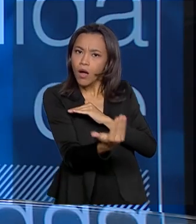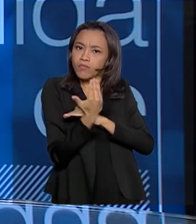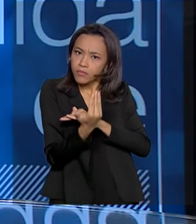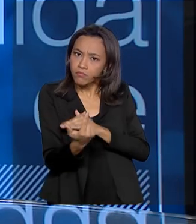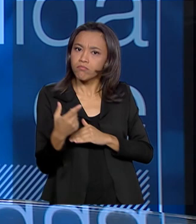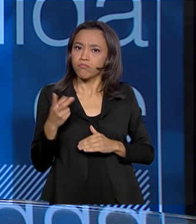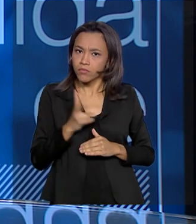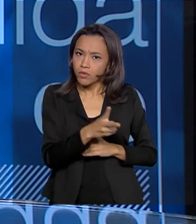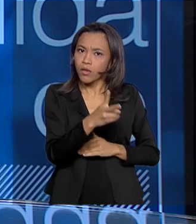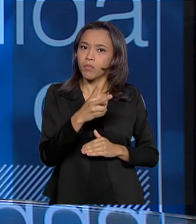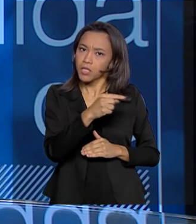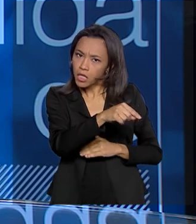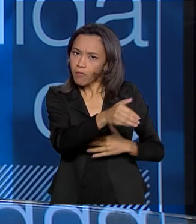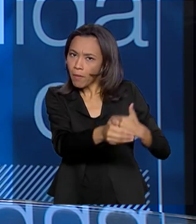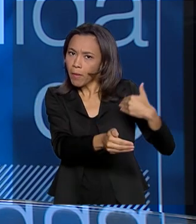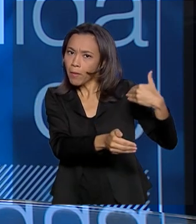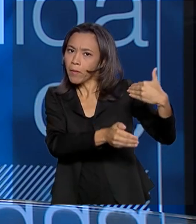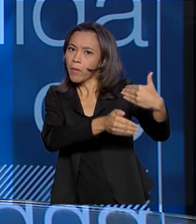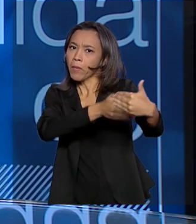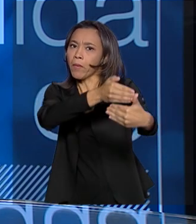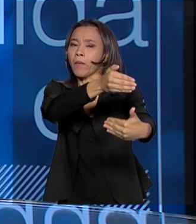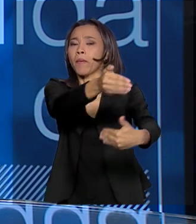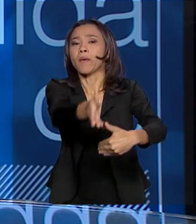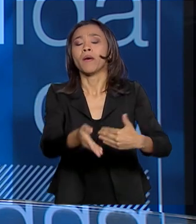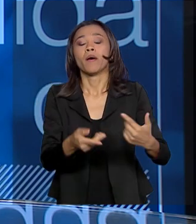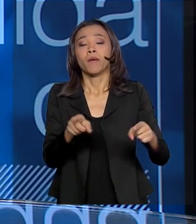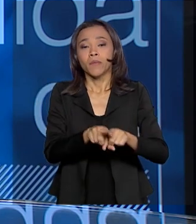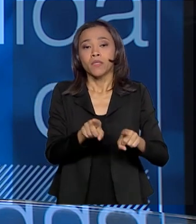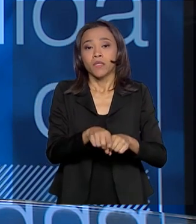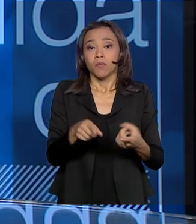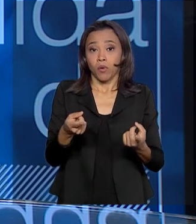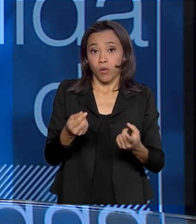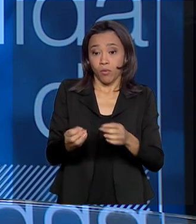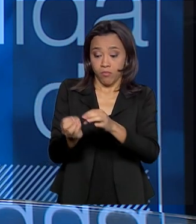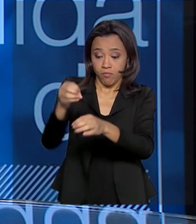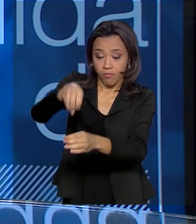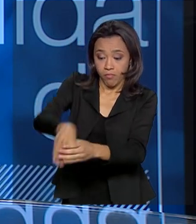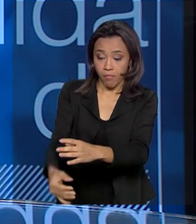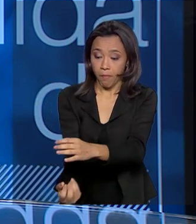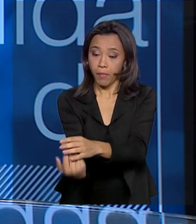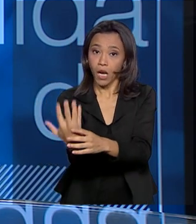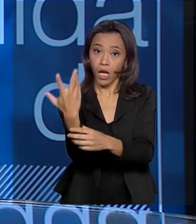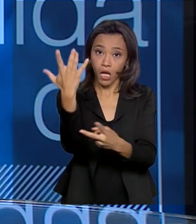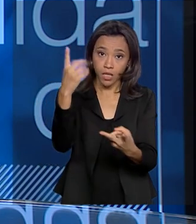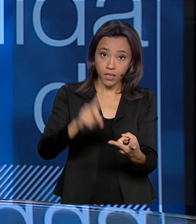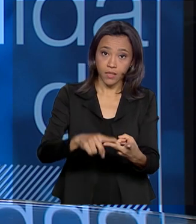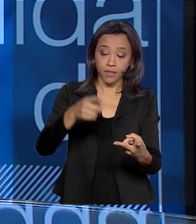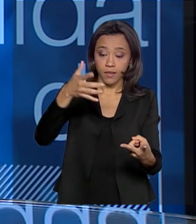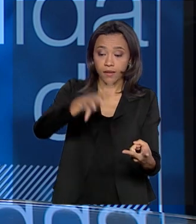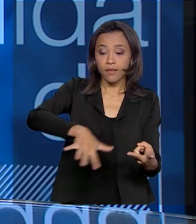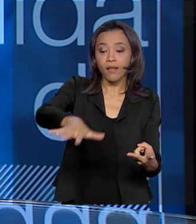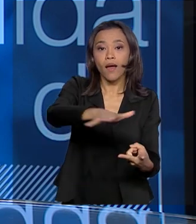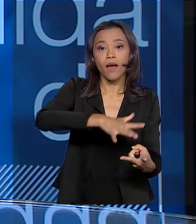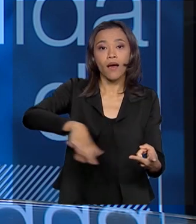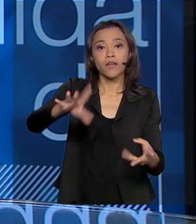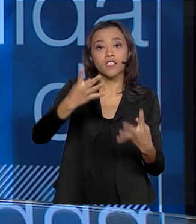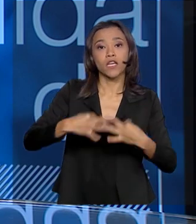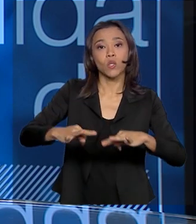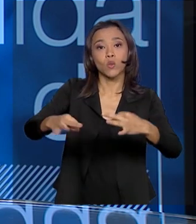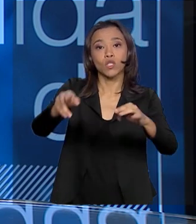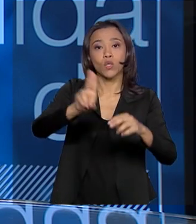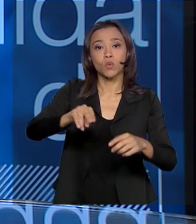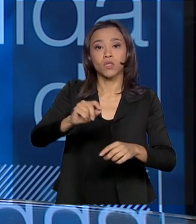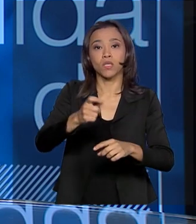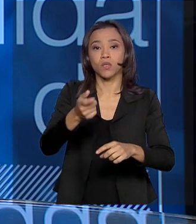falamos aí para a indústria de plantas de reuso, num emprego maior também de tecnologia para irrigação.